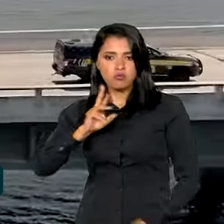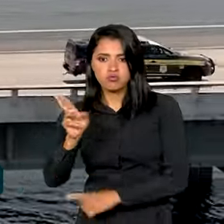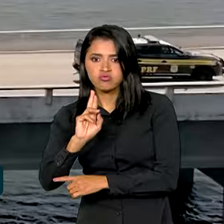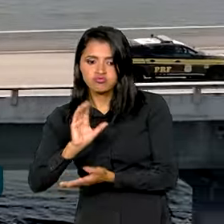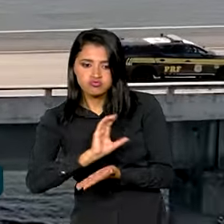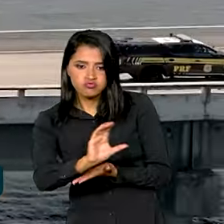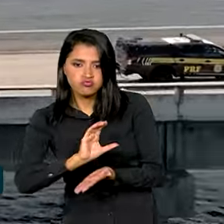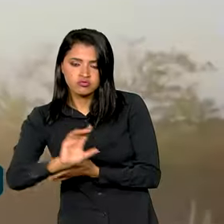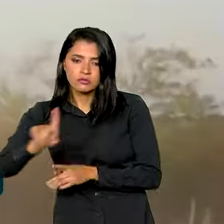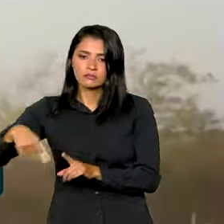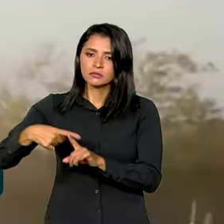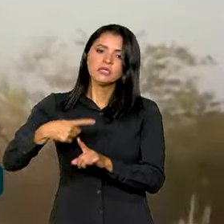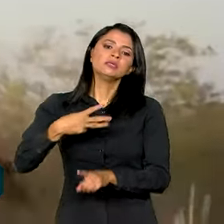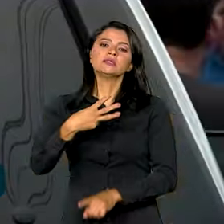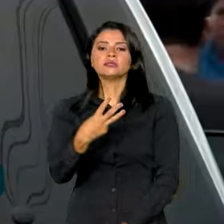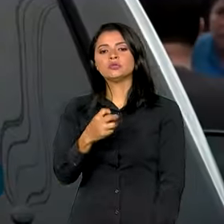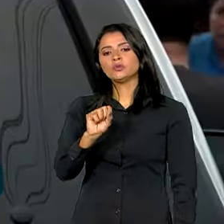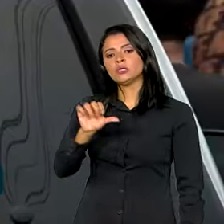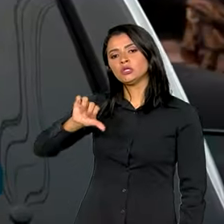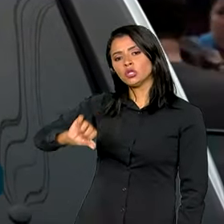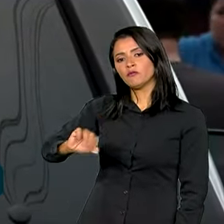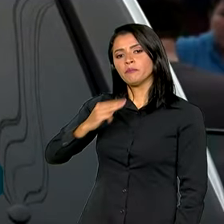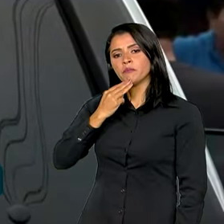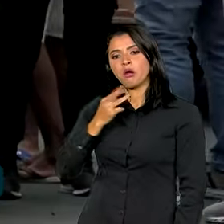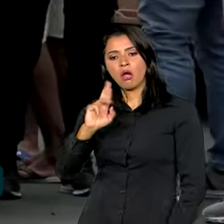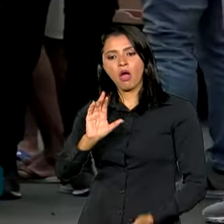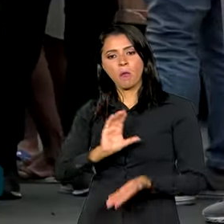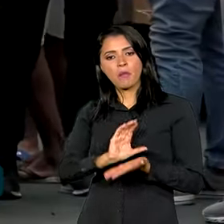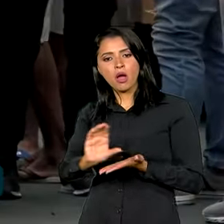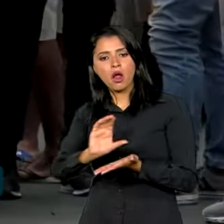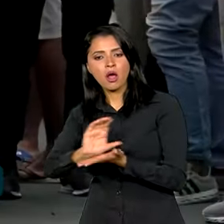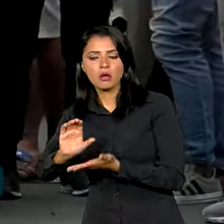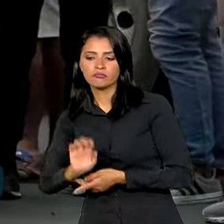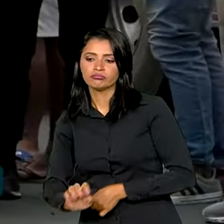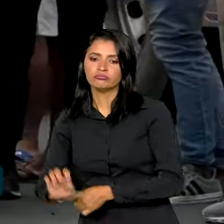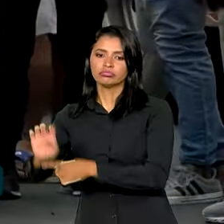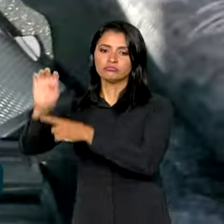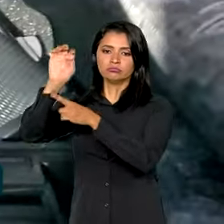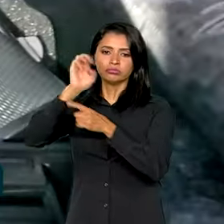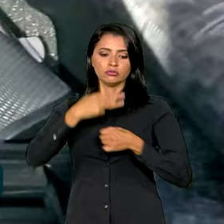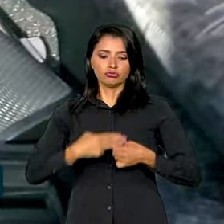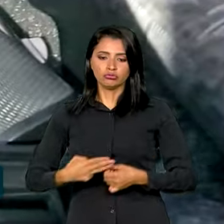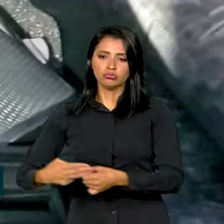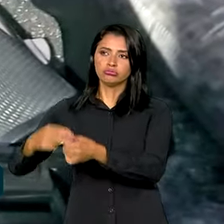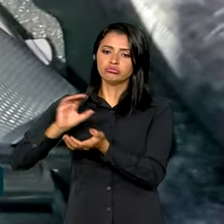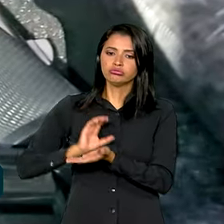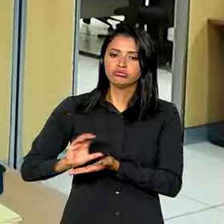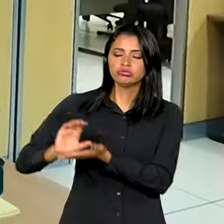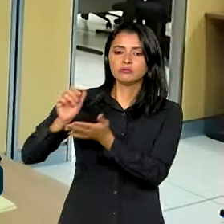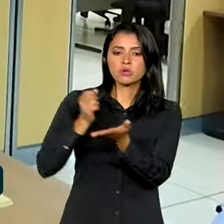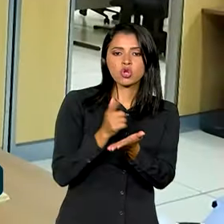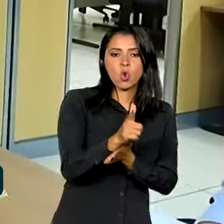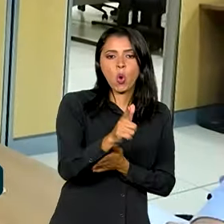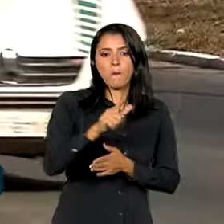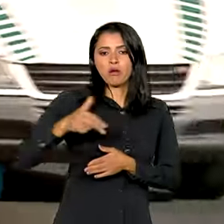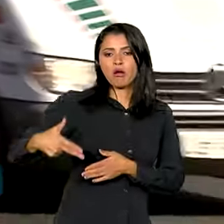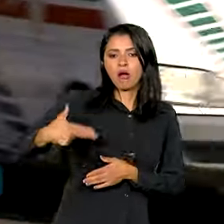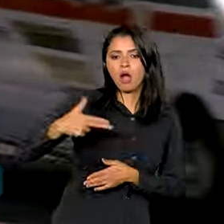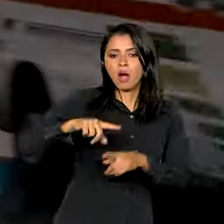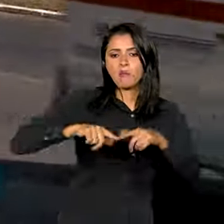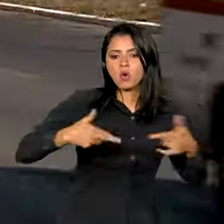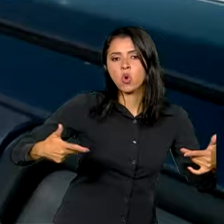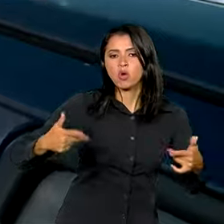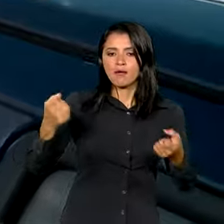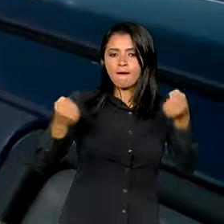além de R$ 389 milhões repassado aos estados e municípios para aquisição de armas, equipamentos e